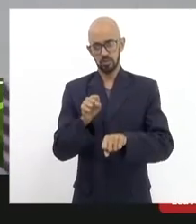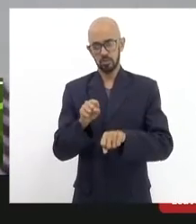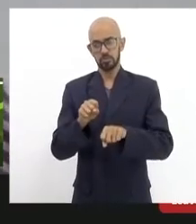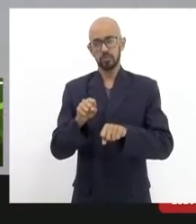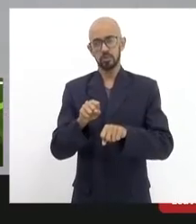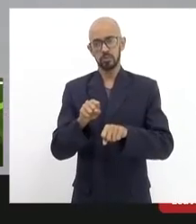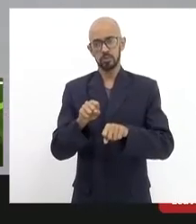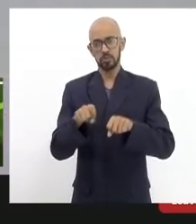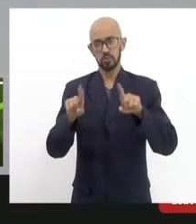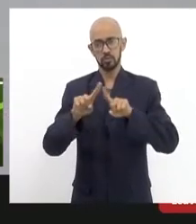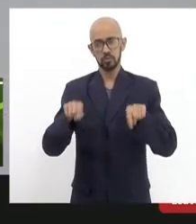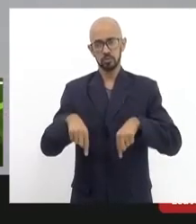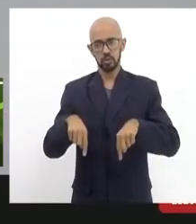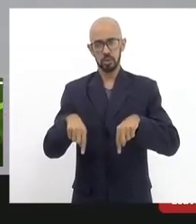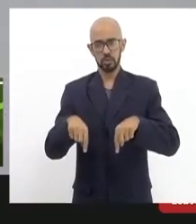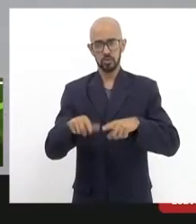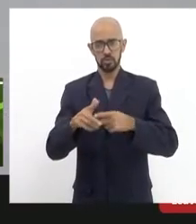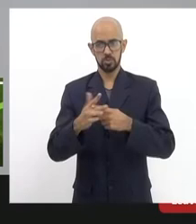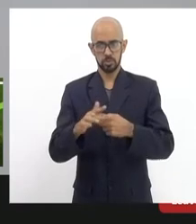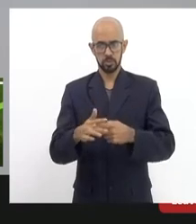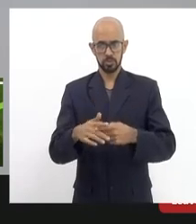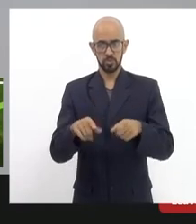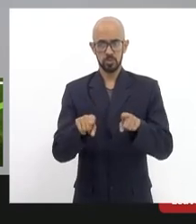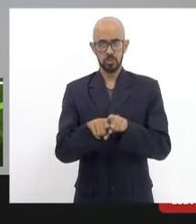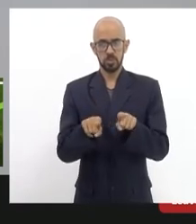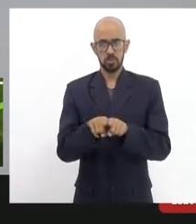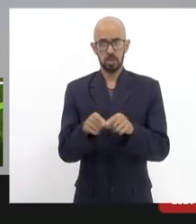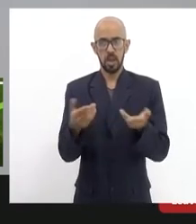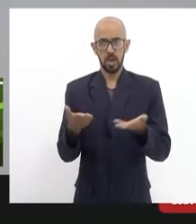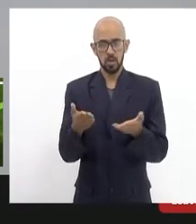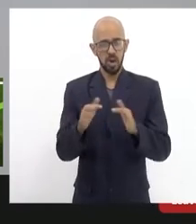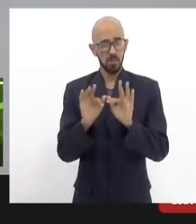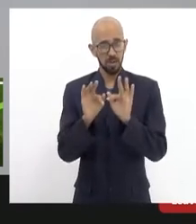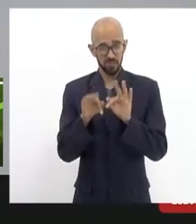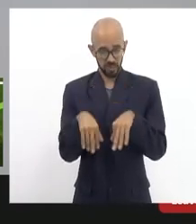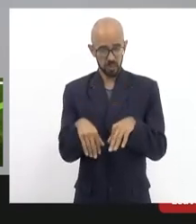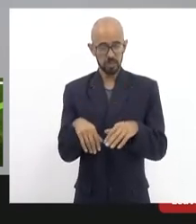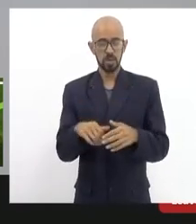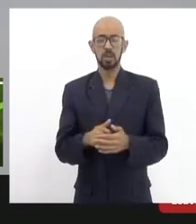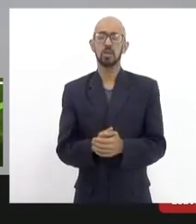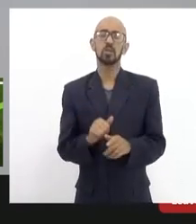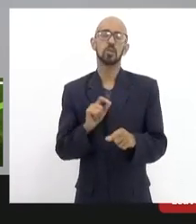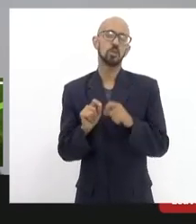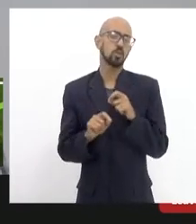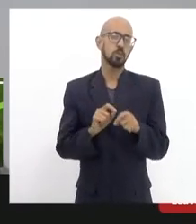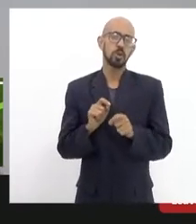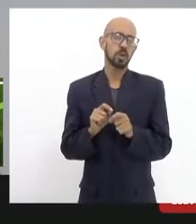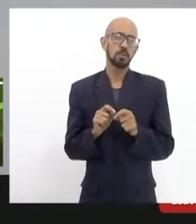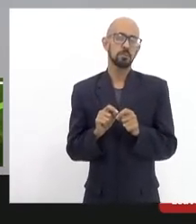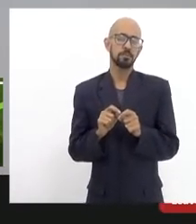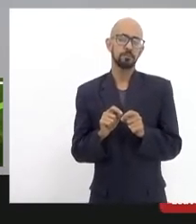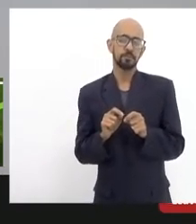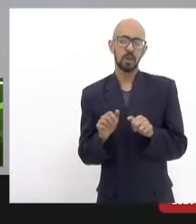manutenção e por último e por último concluindo mesmo eu queria dizer o seguinte eu acho que a audiência é muito importante